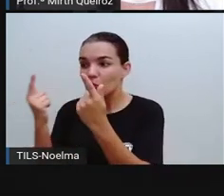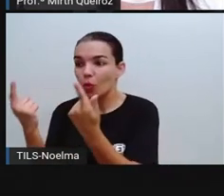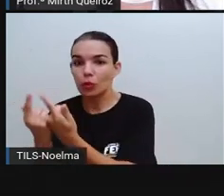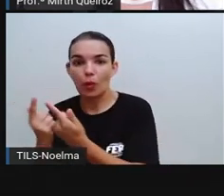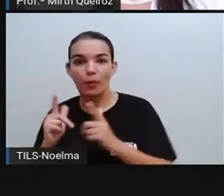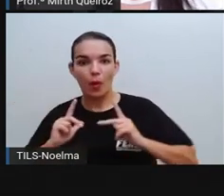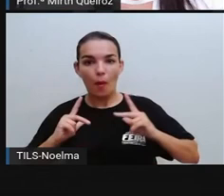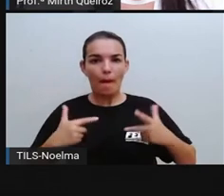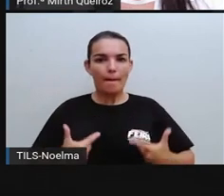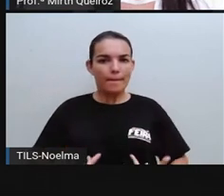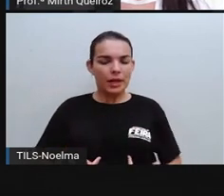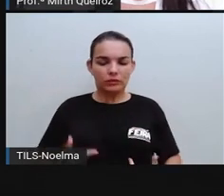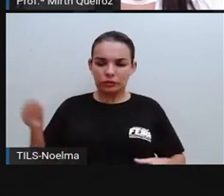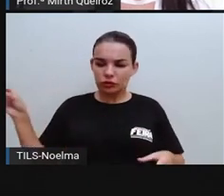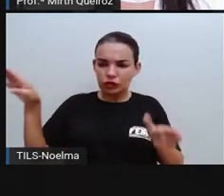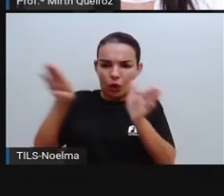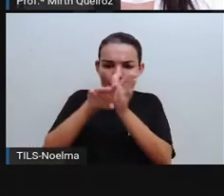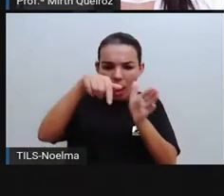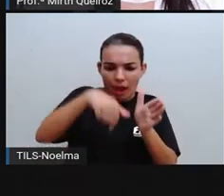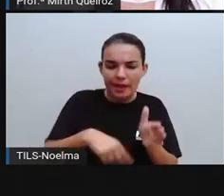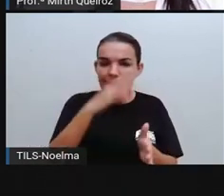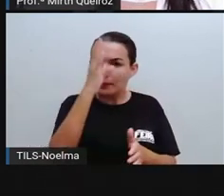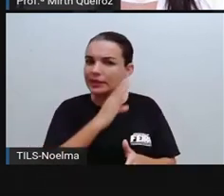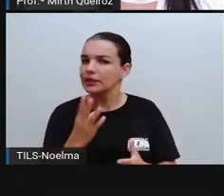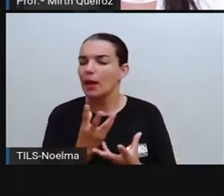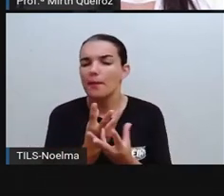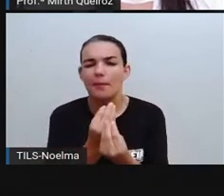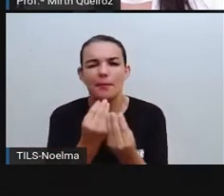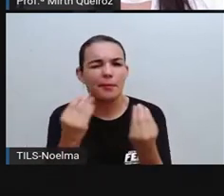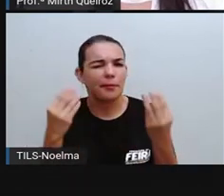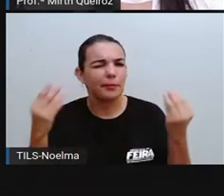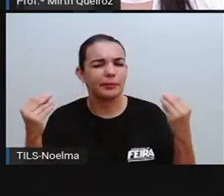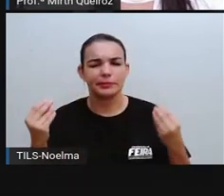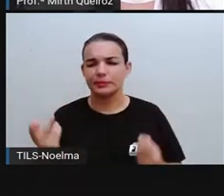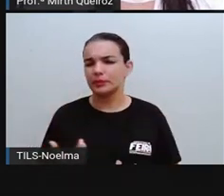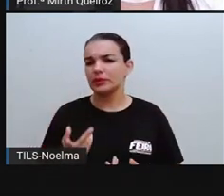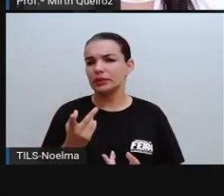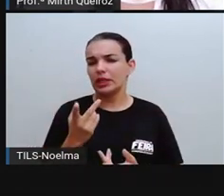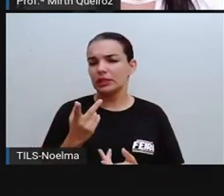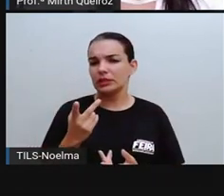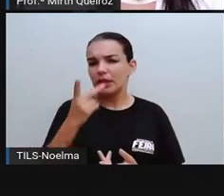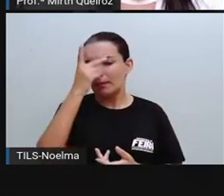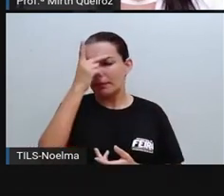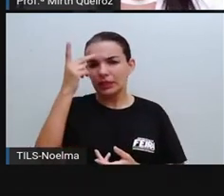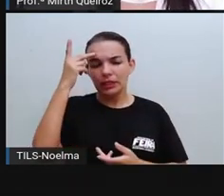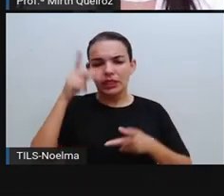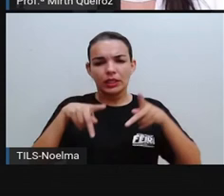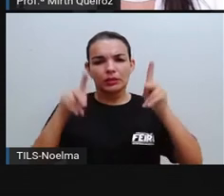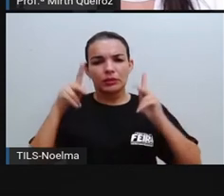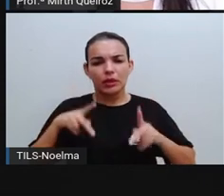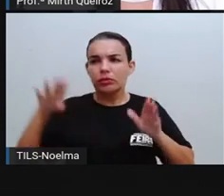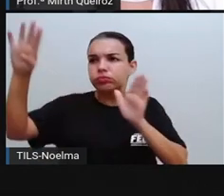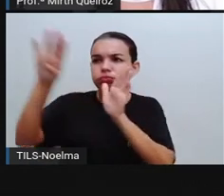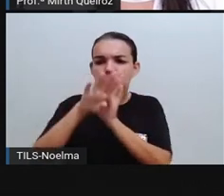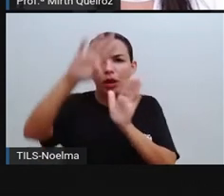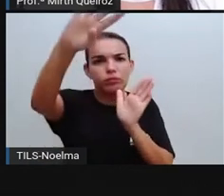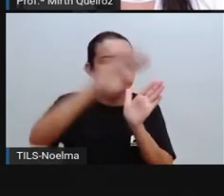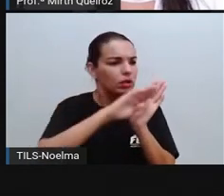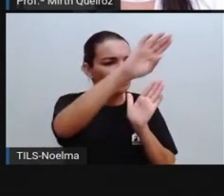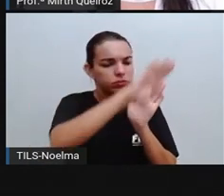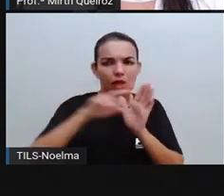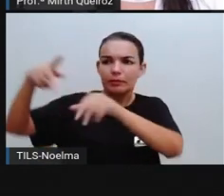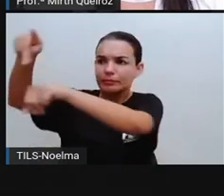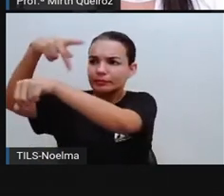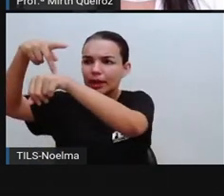que aconteceu no país. São inúmeras as raças que favoreceram a formação do povo brasileiro e os principais